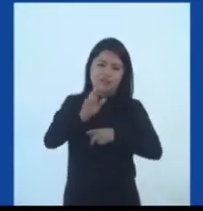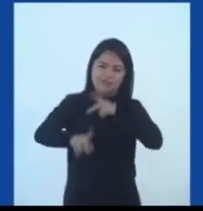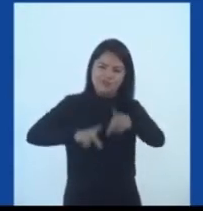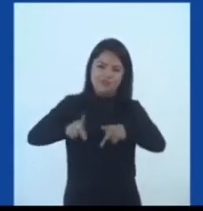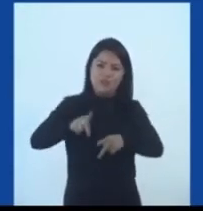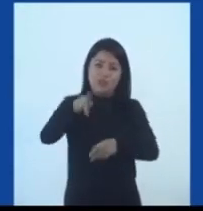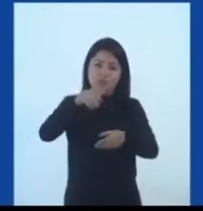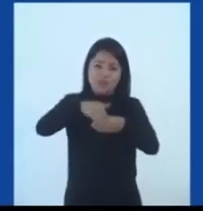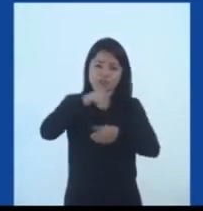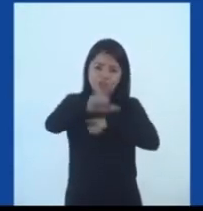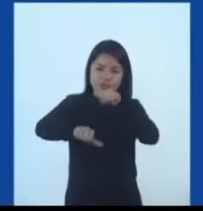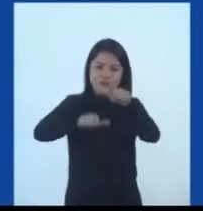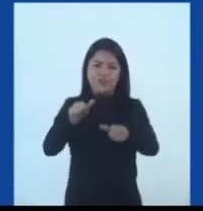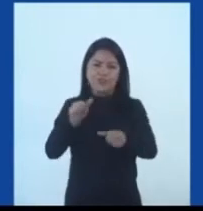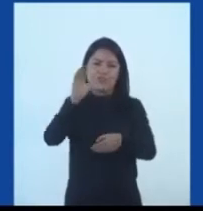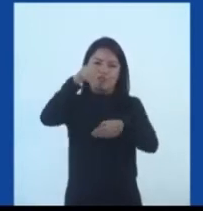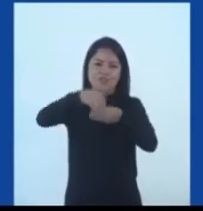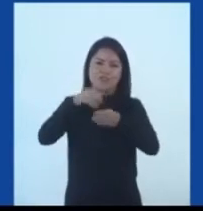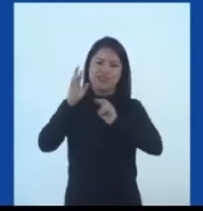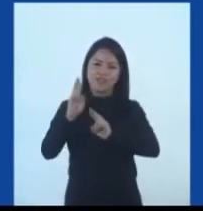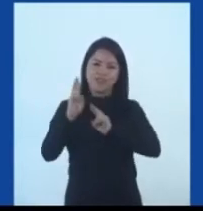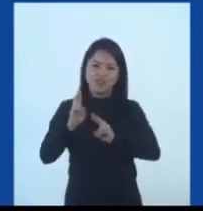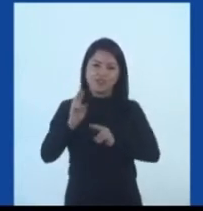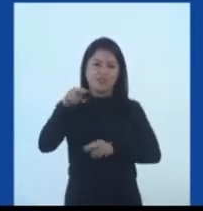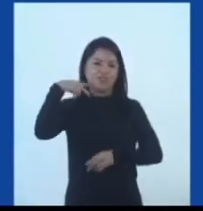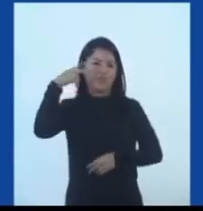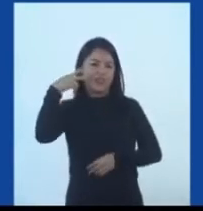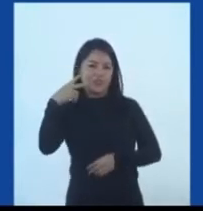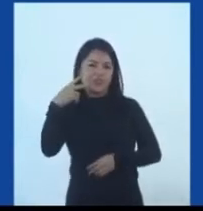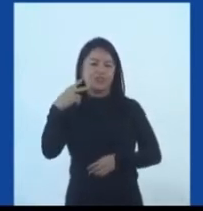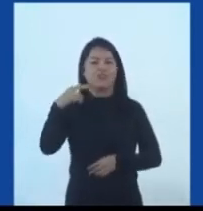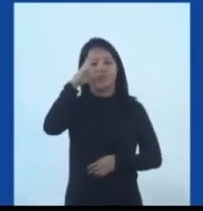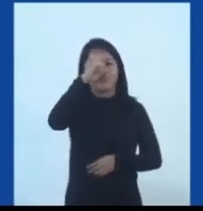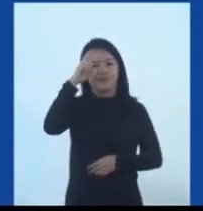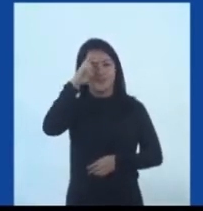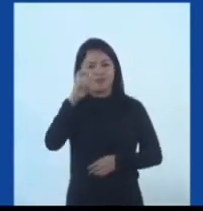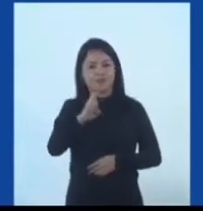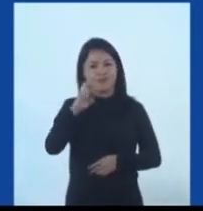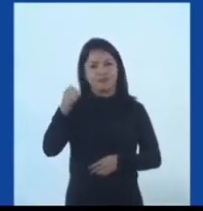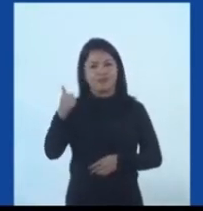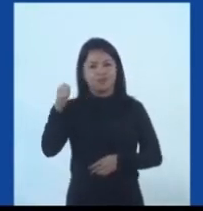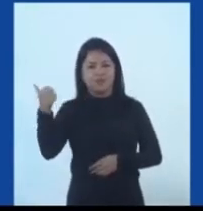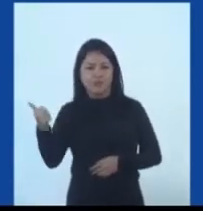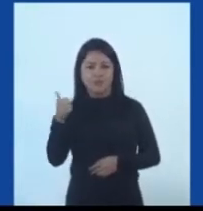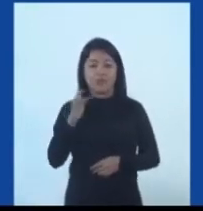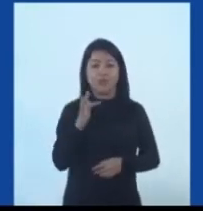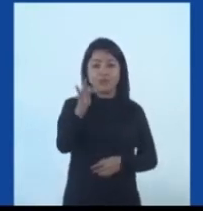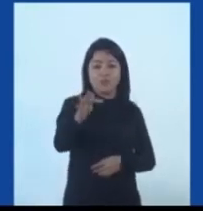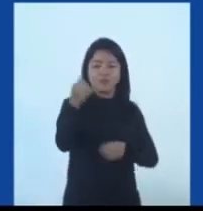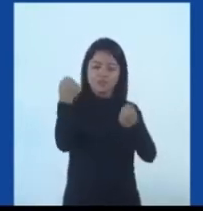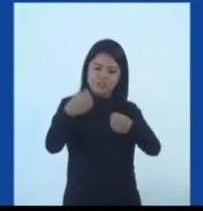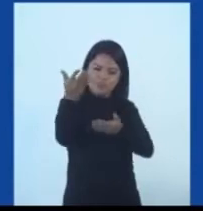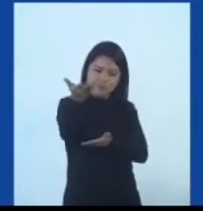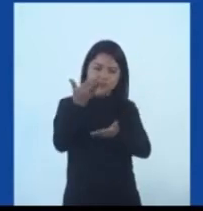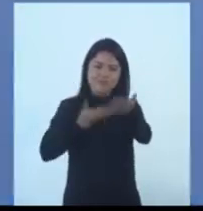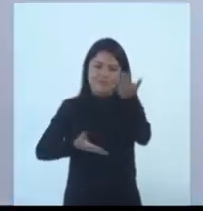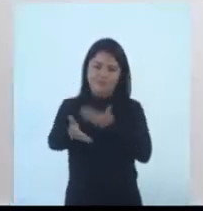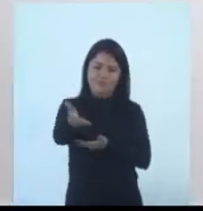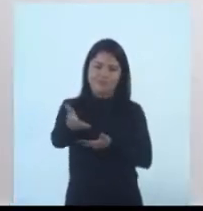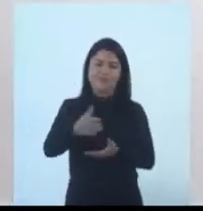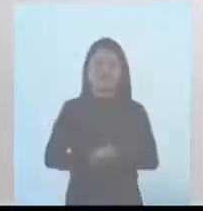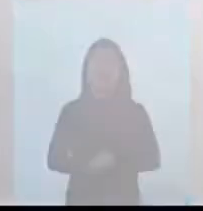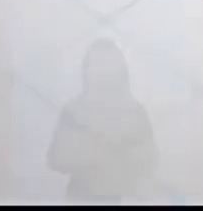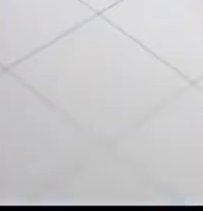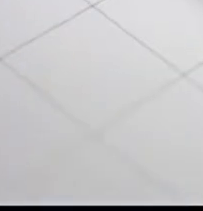população. Vote na mudança, vote na esperança. Para a vereadora, Riane do Uber, 55-111. O futuro só depende de você.